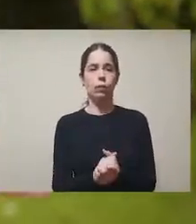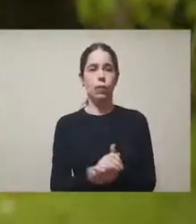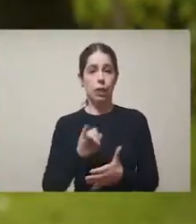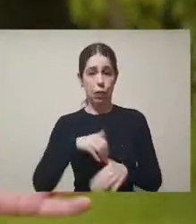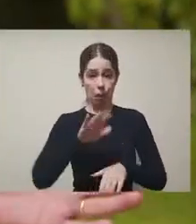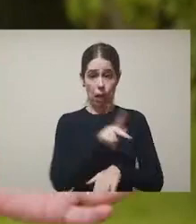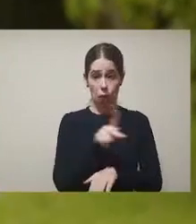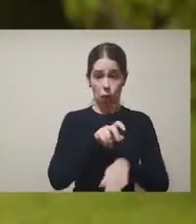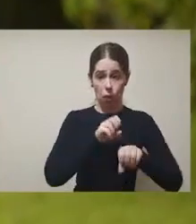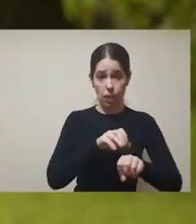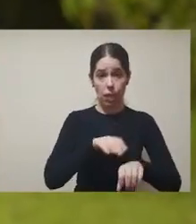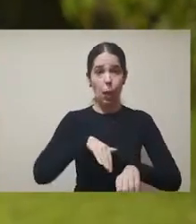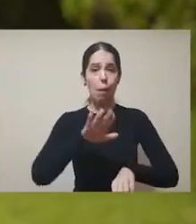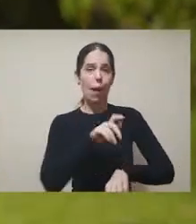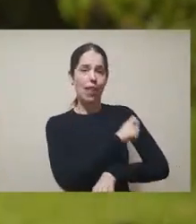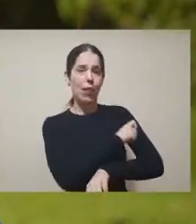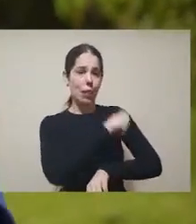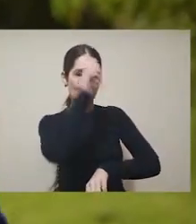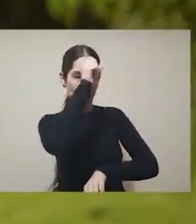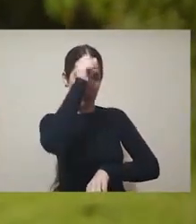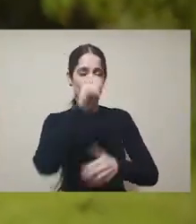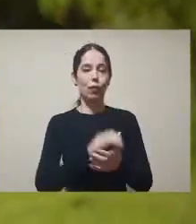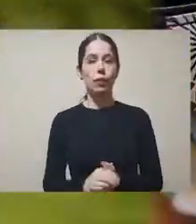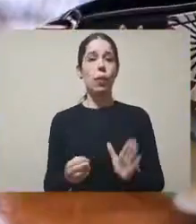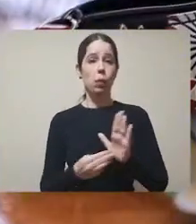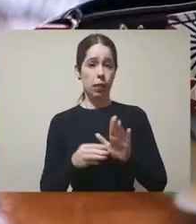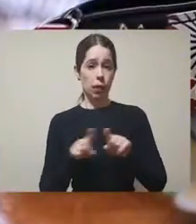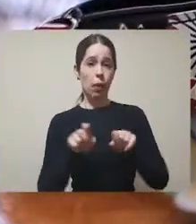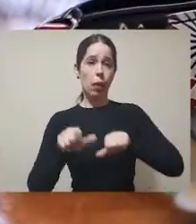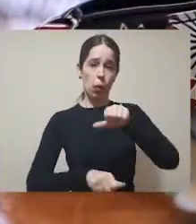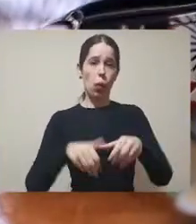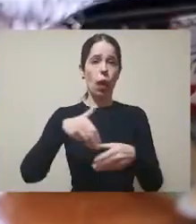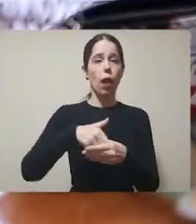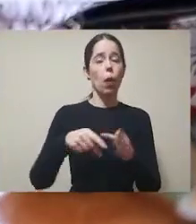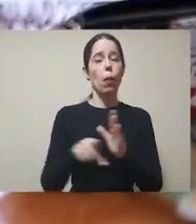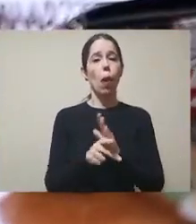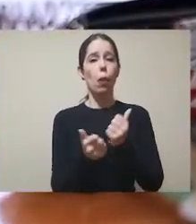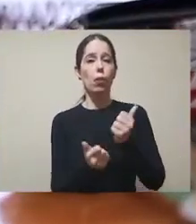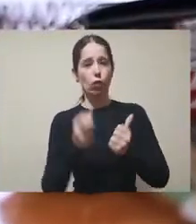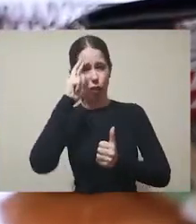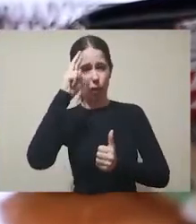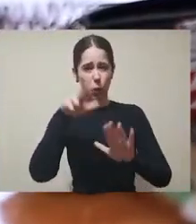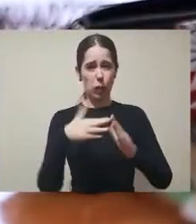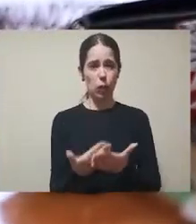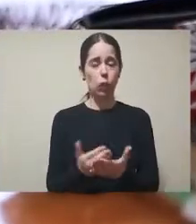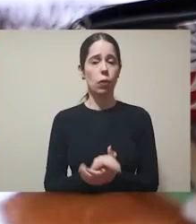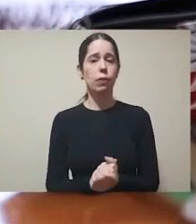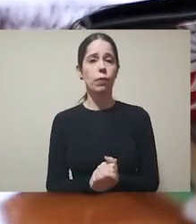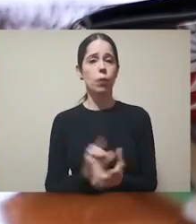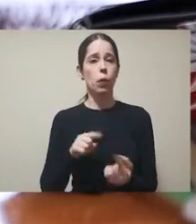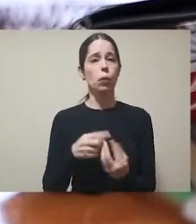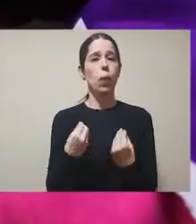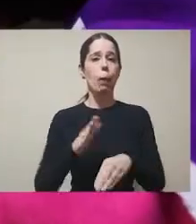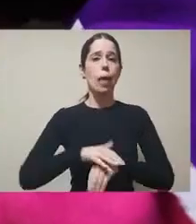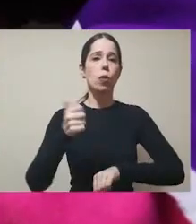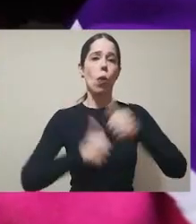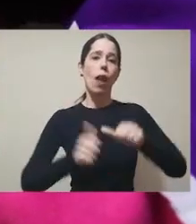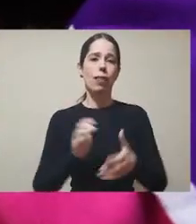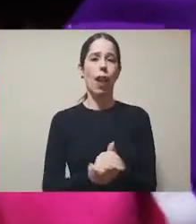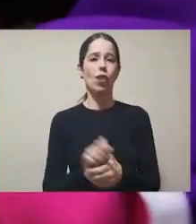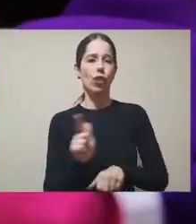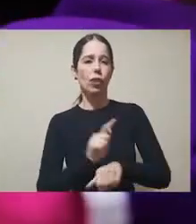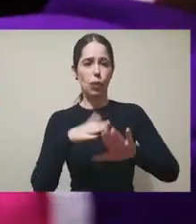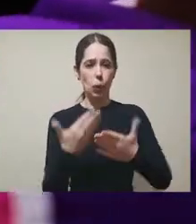Quanto mais os professores ensinam, mais os alunos aprendem. Marquesã também mudou as eleições para os diretores de escola para